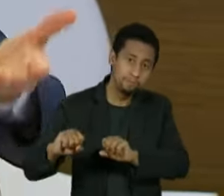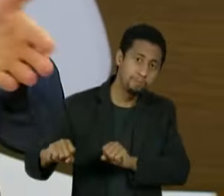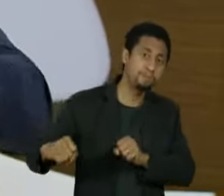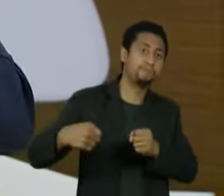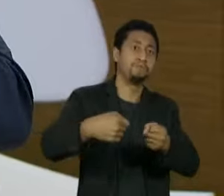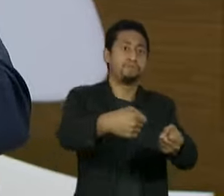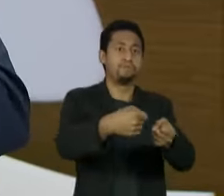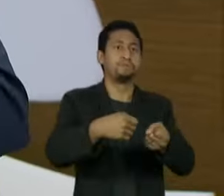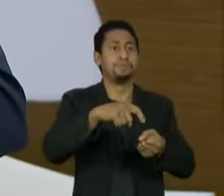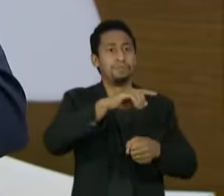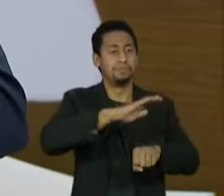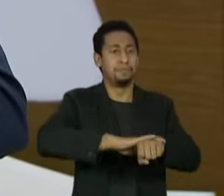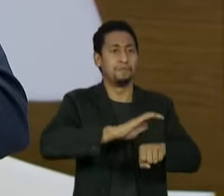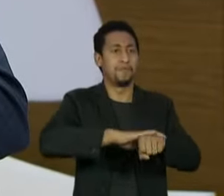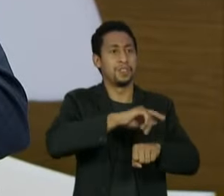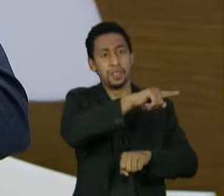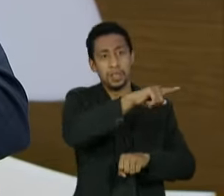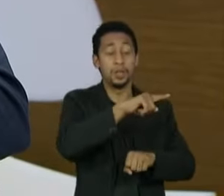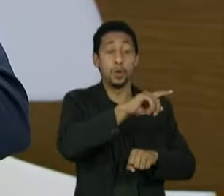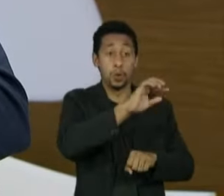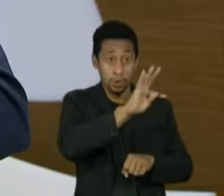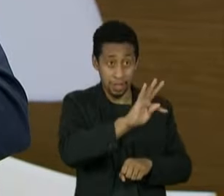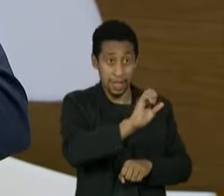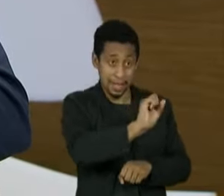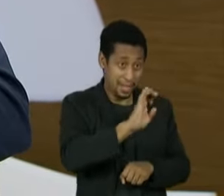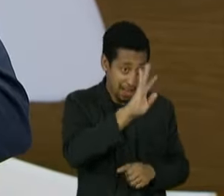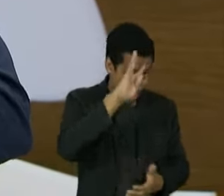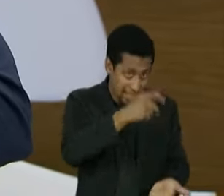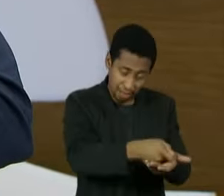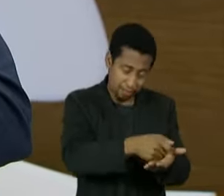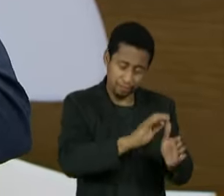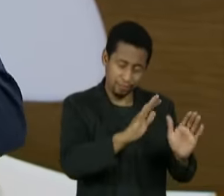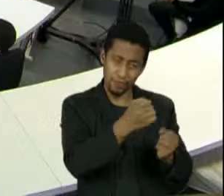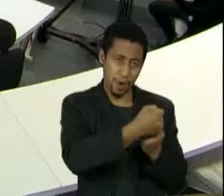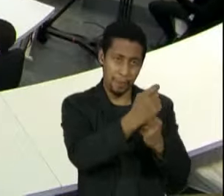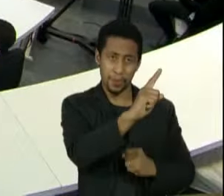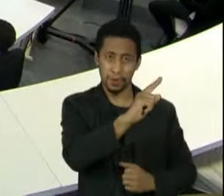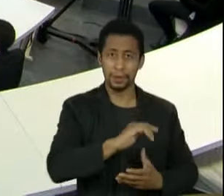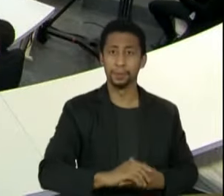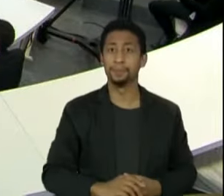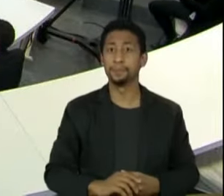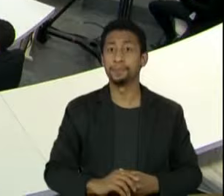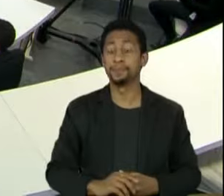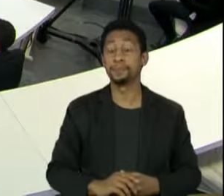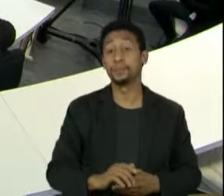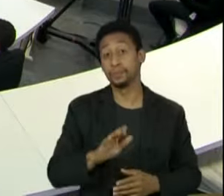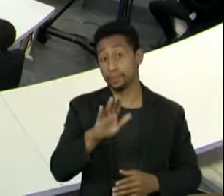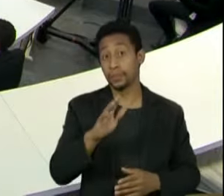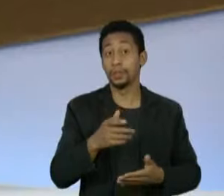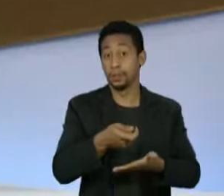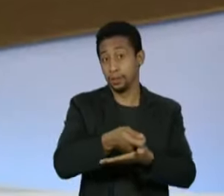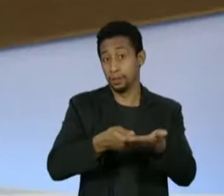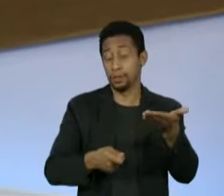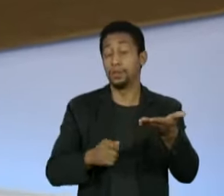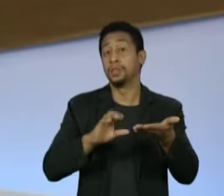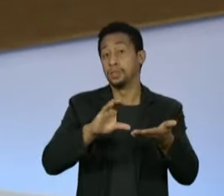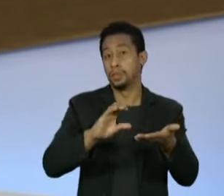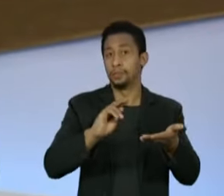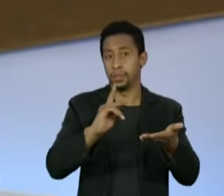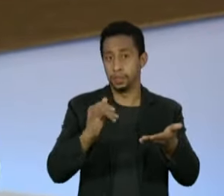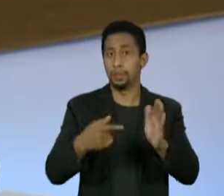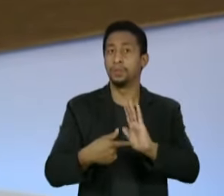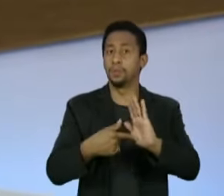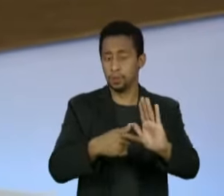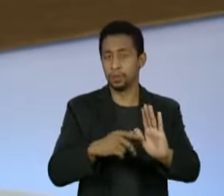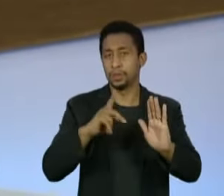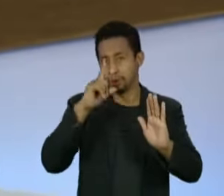sustentação do que o TSE está para decidir. Júlia? Os relatos da CPI que trazem o caso da Preventicênio